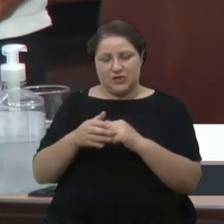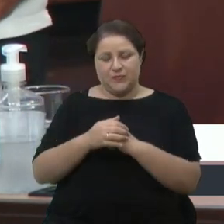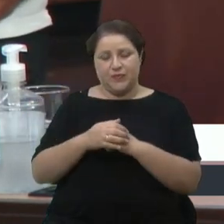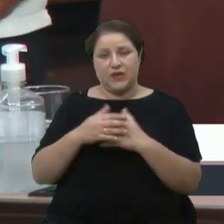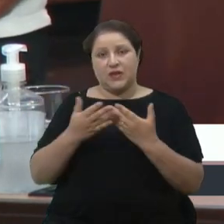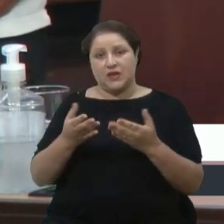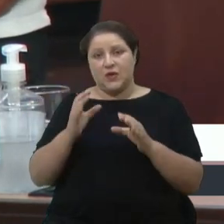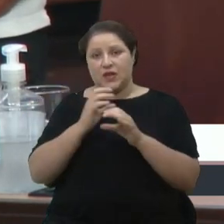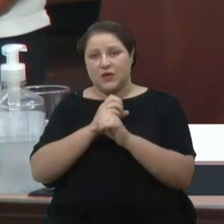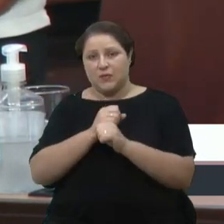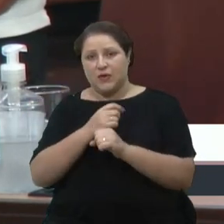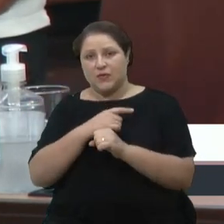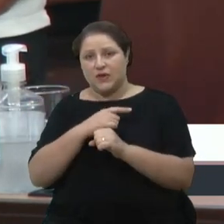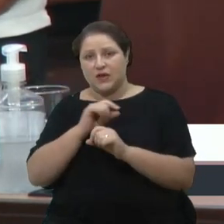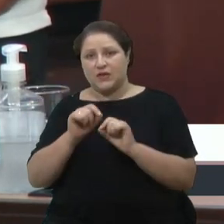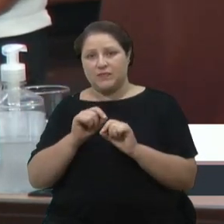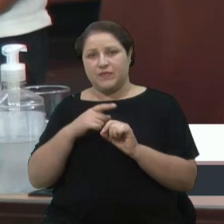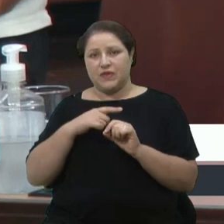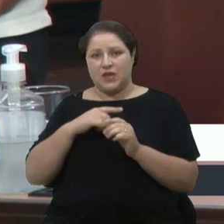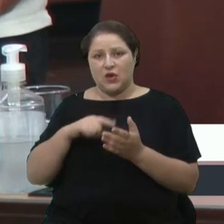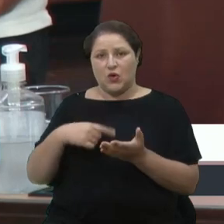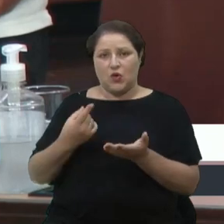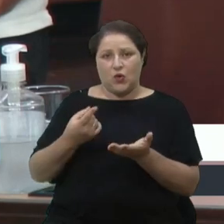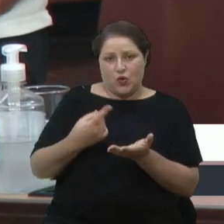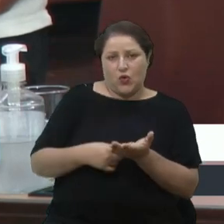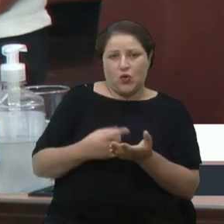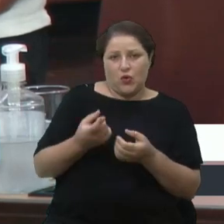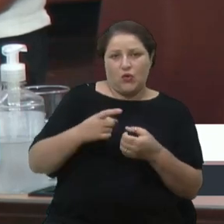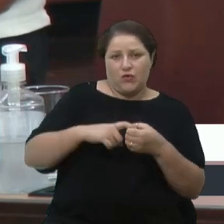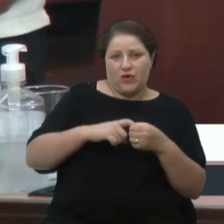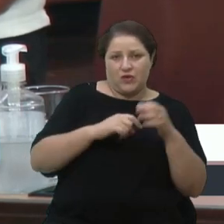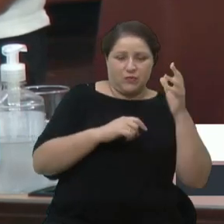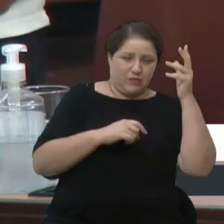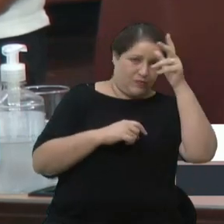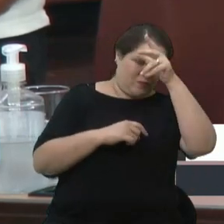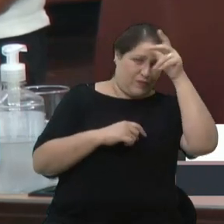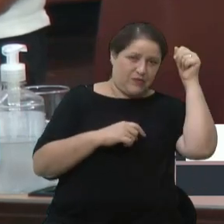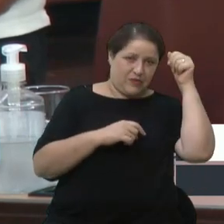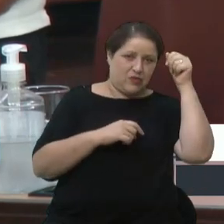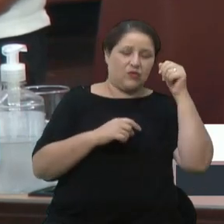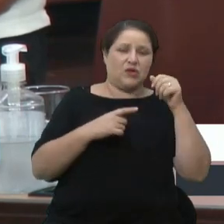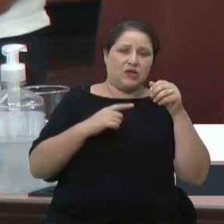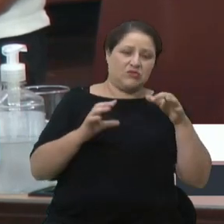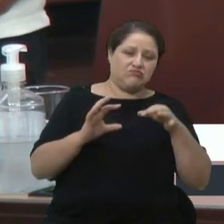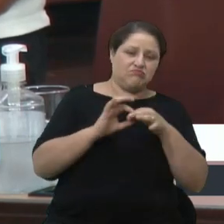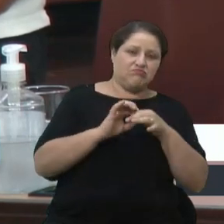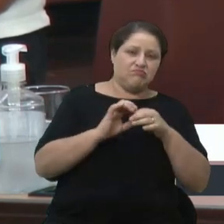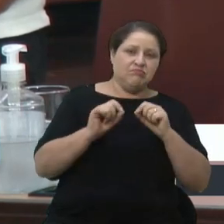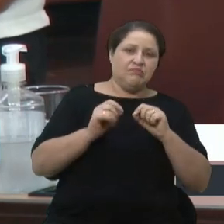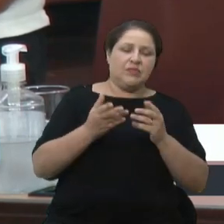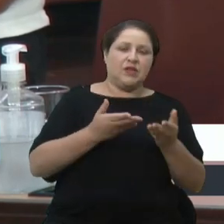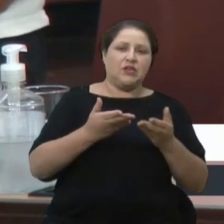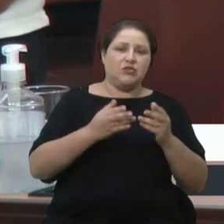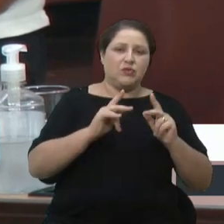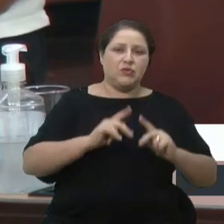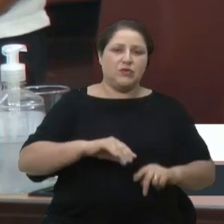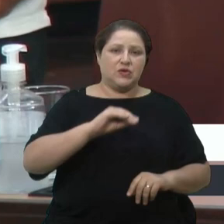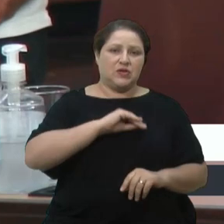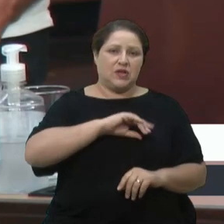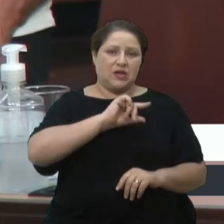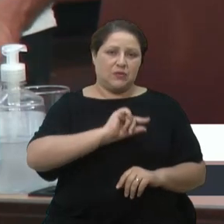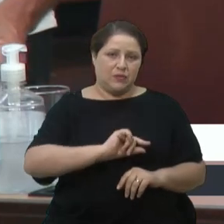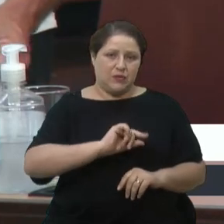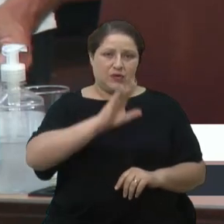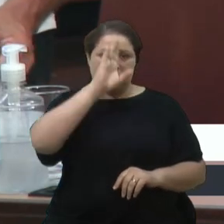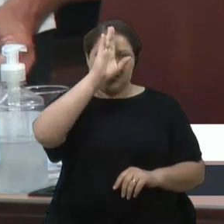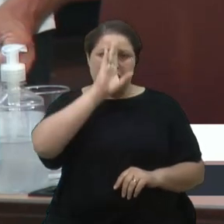animais terão, a partir do convênio efetivado com a Prefeitura, o atendimento para as pessoas de baixa renda, atendimento